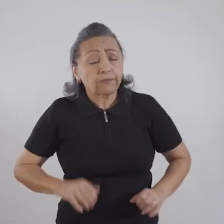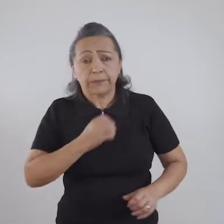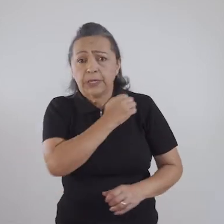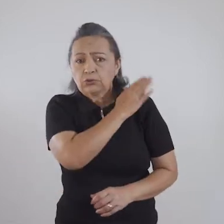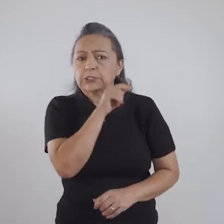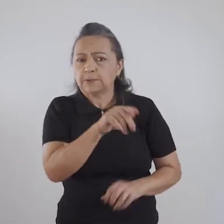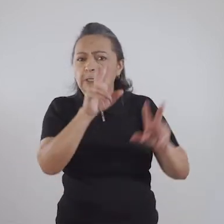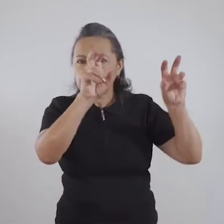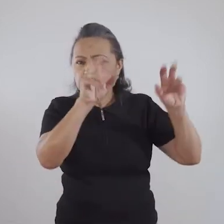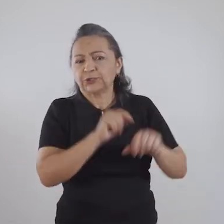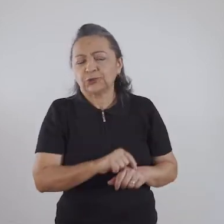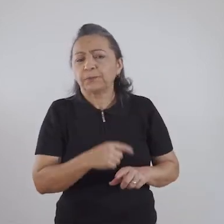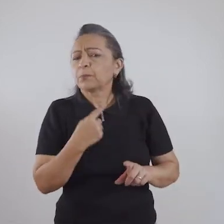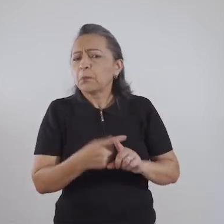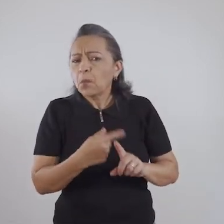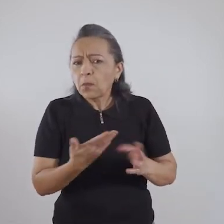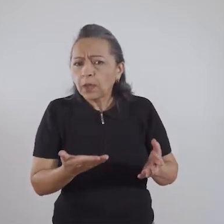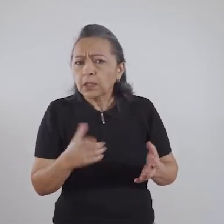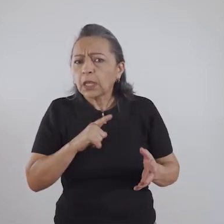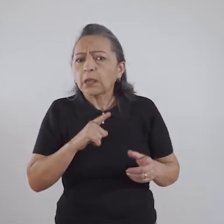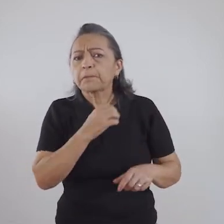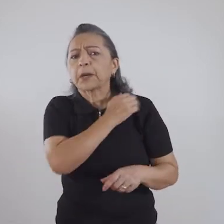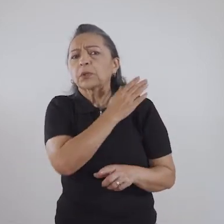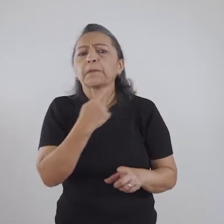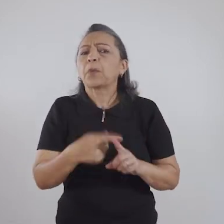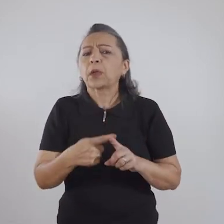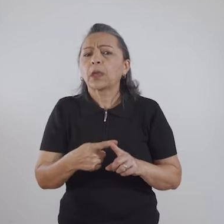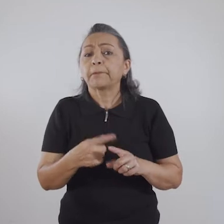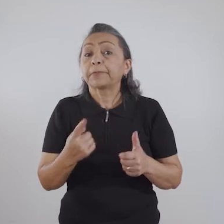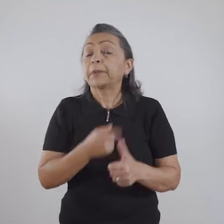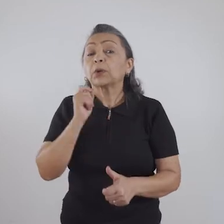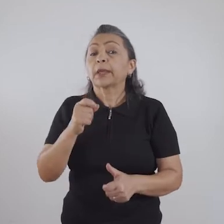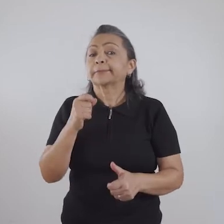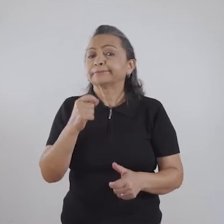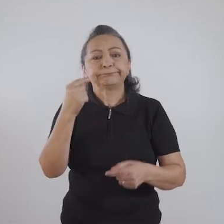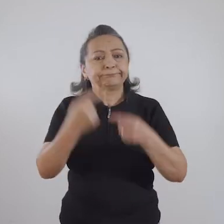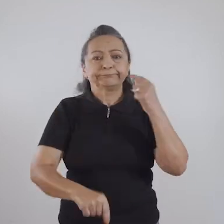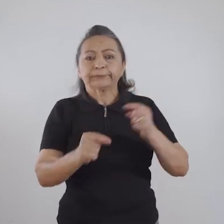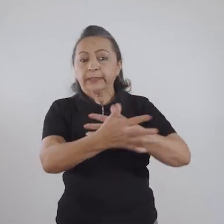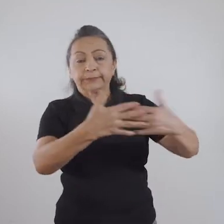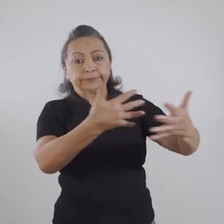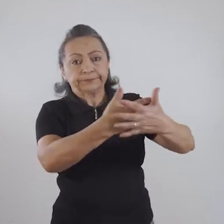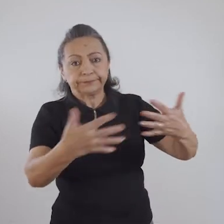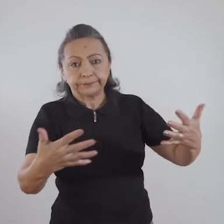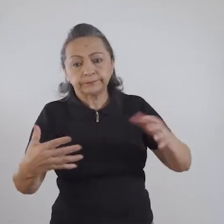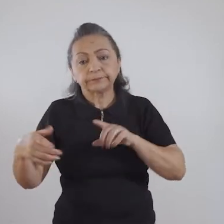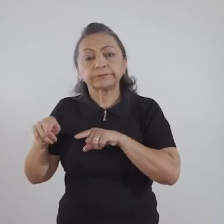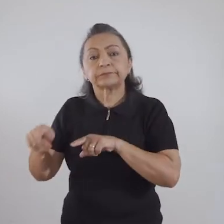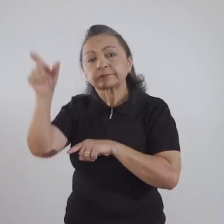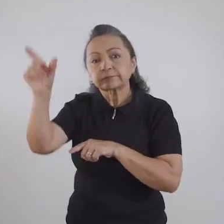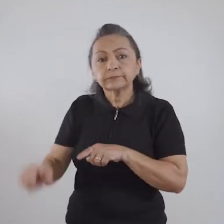também sofrem muito preconceito em relação a isso também. Mas por que tem esse preconceito? Primeiro que não se associa